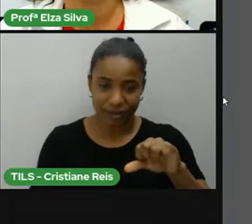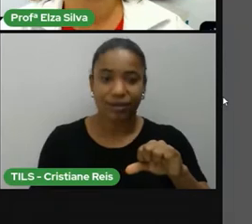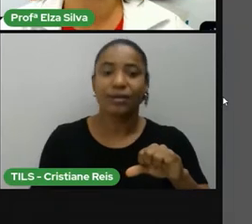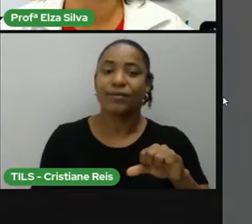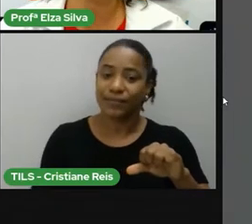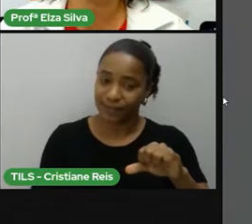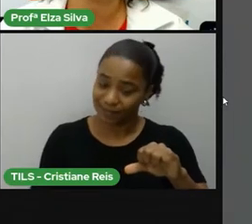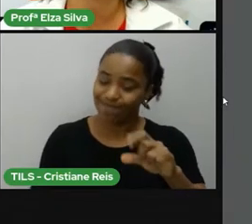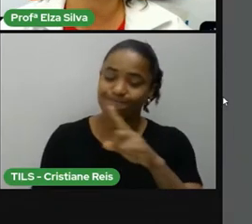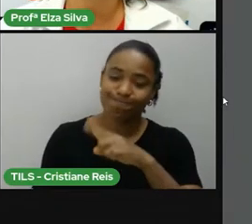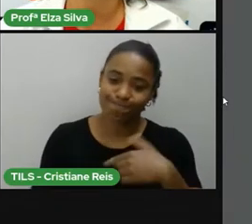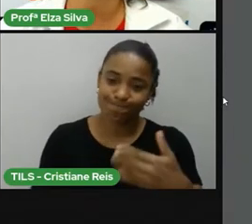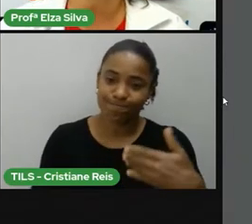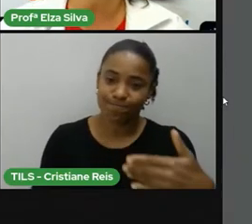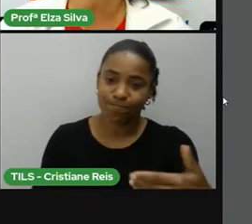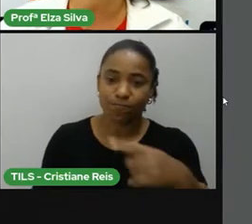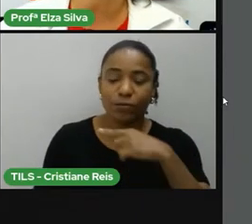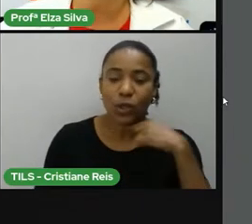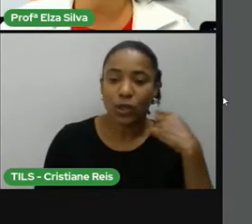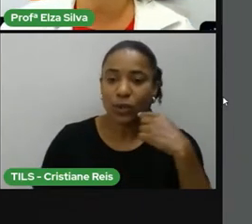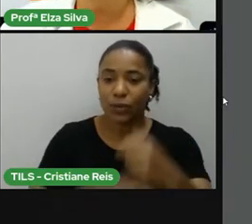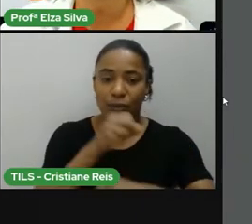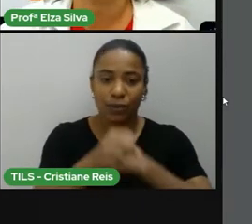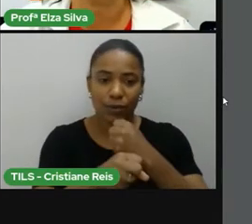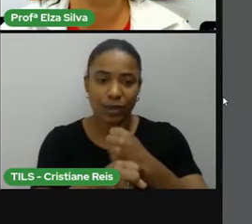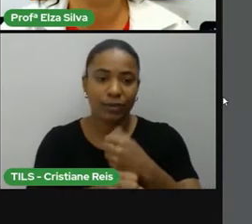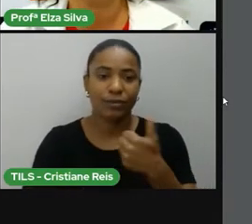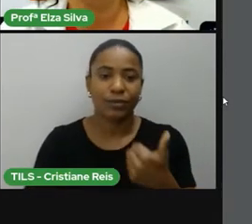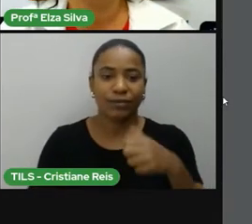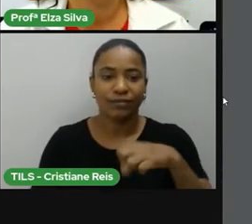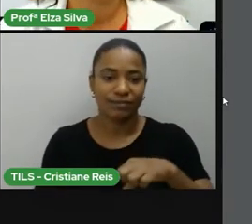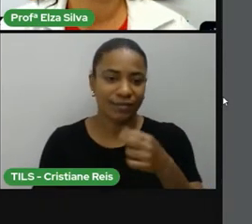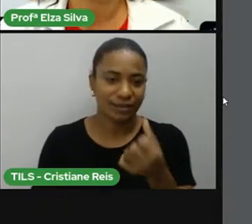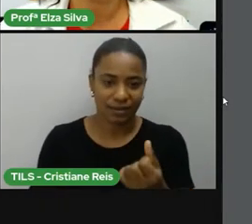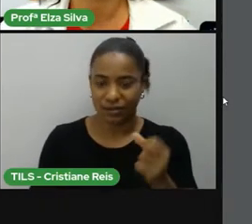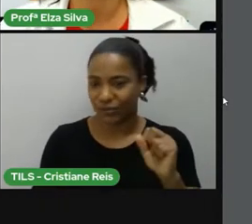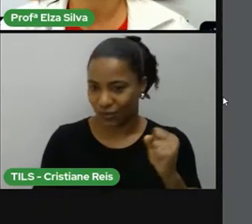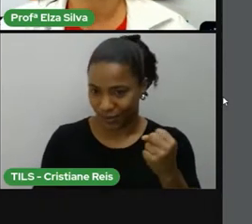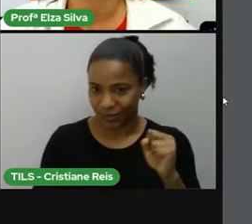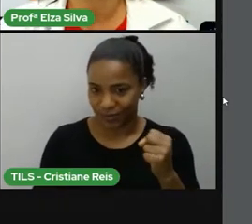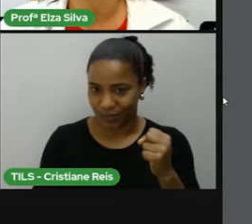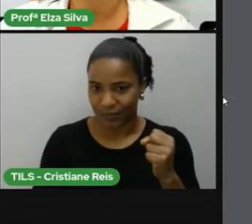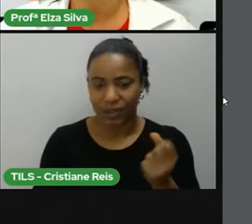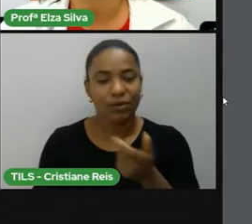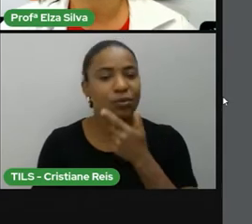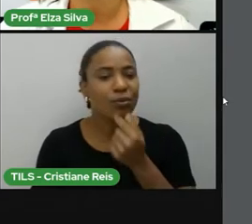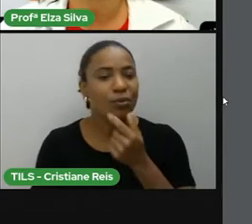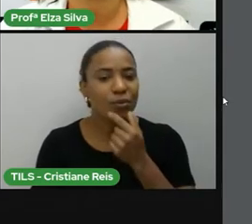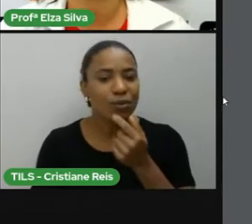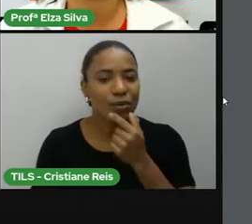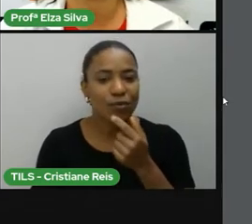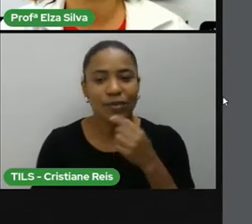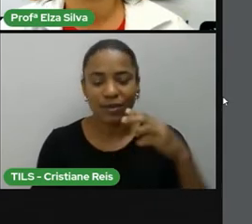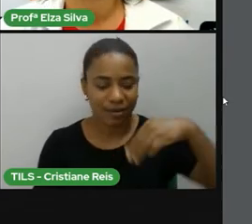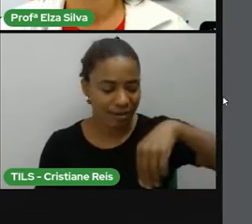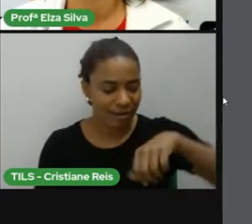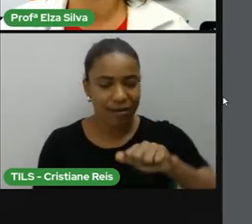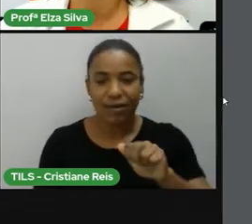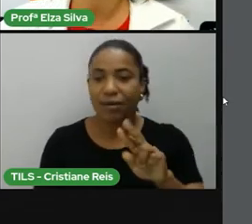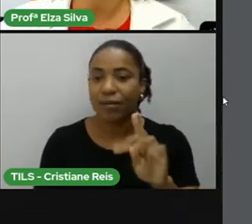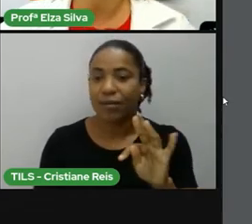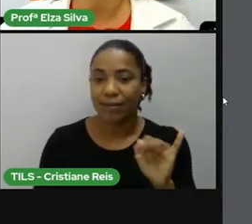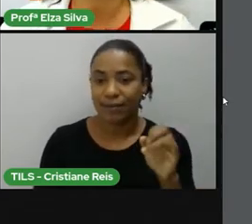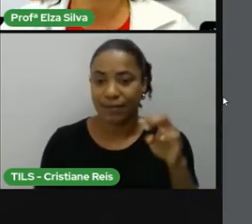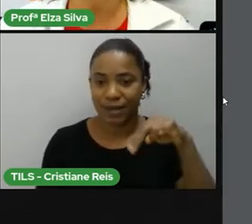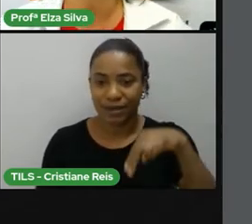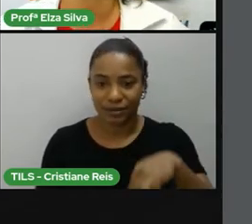e morreu em 1968. Martin Luther King Jr. foi